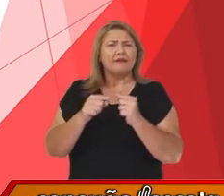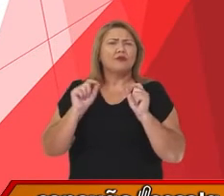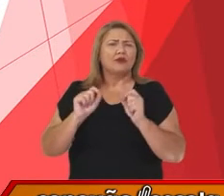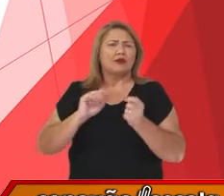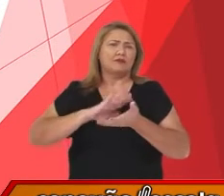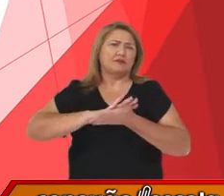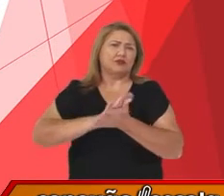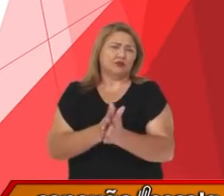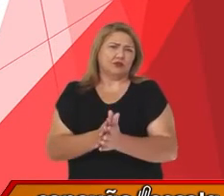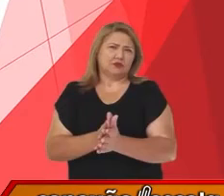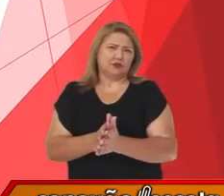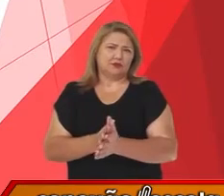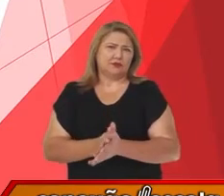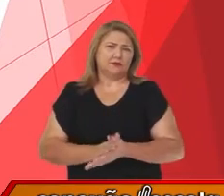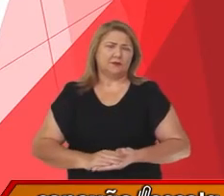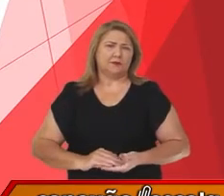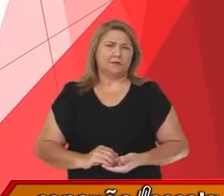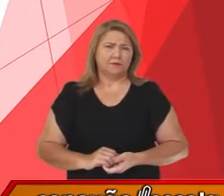certo preconceito.